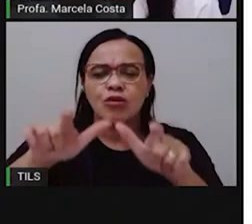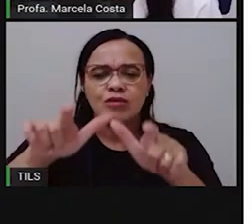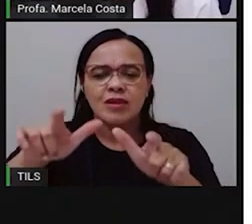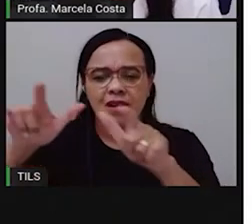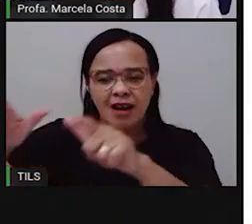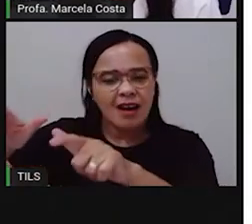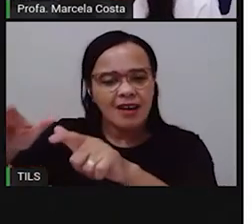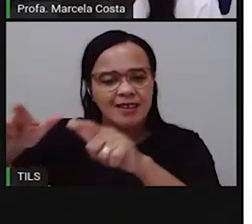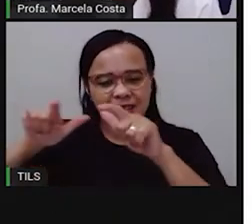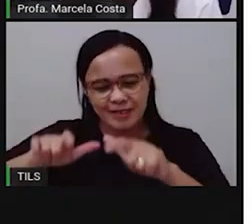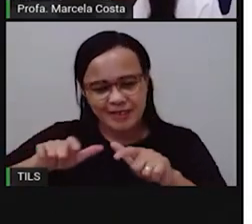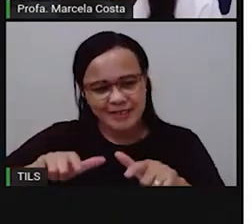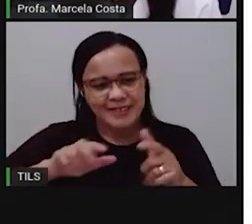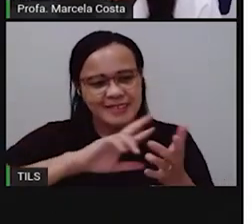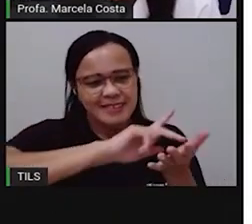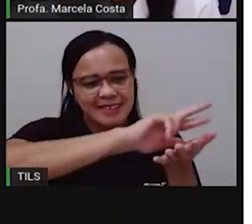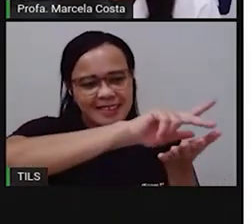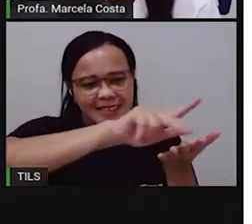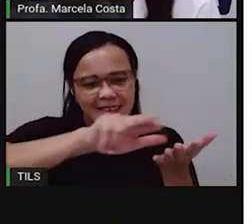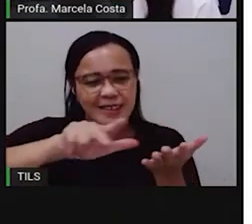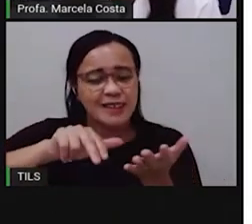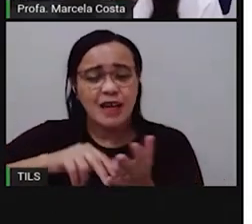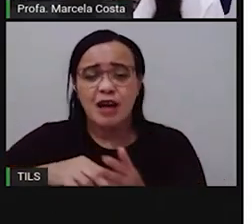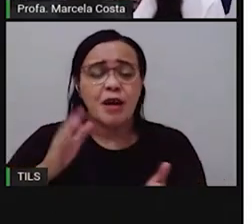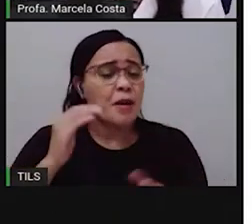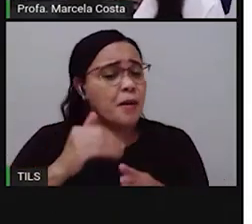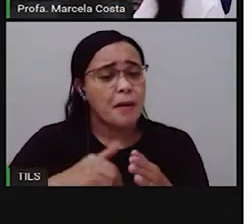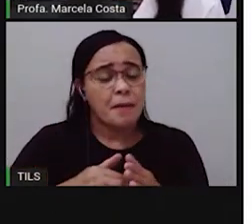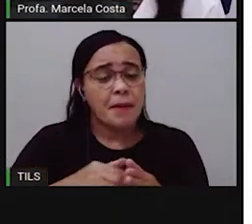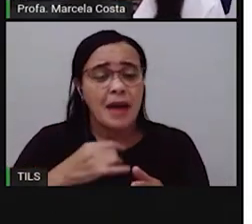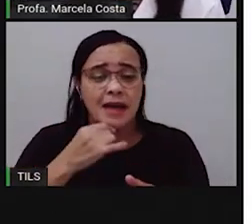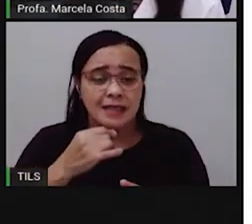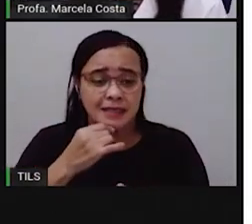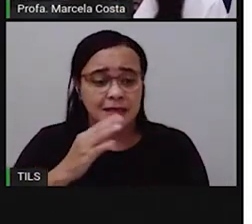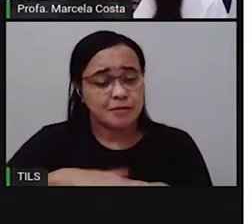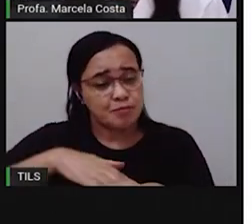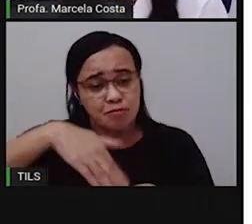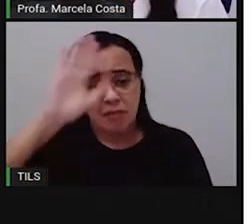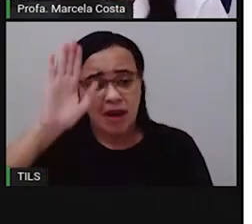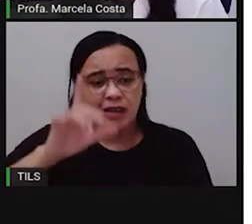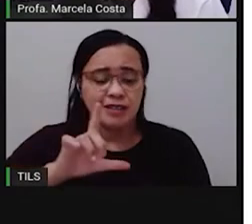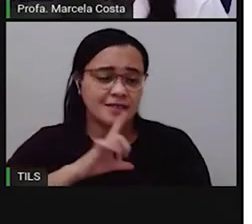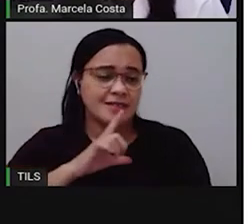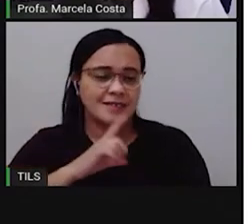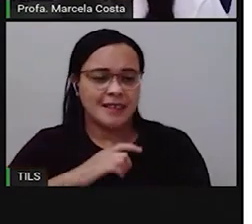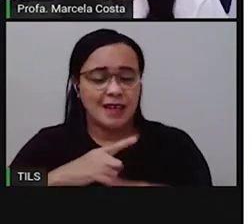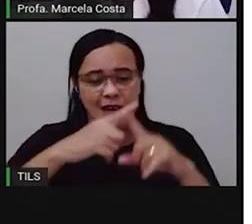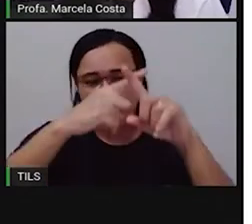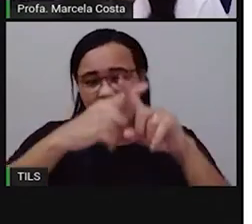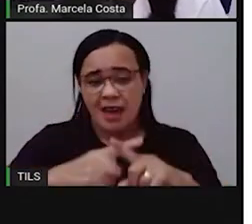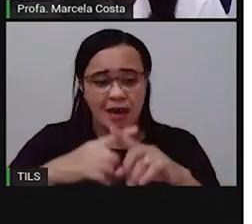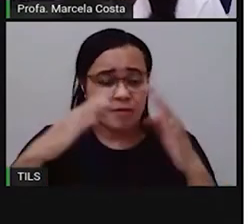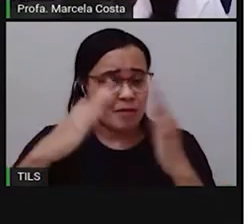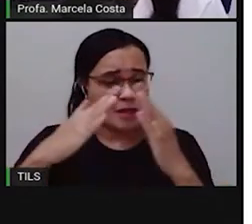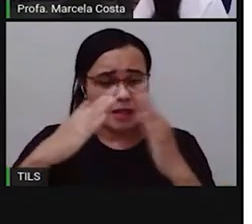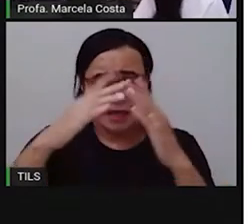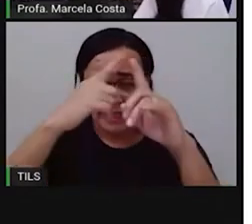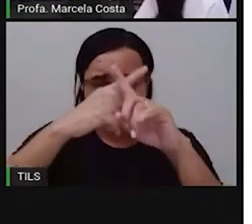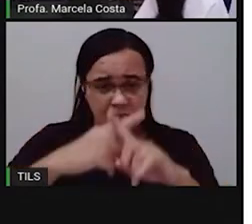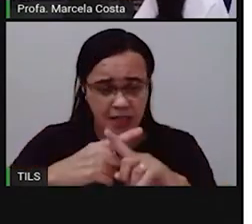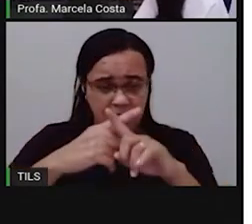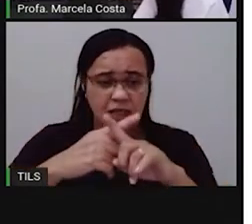características de diversos espaços, como igreja, teatro, praças,